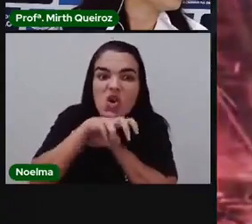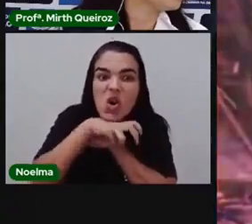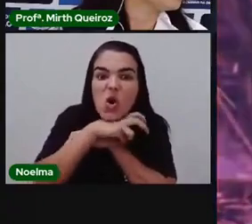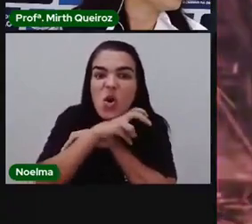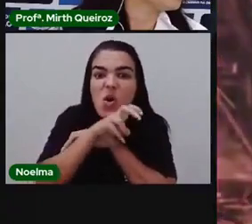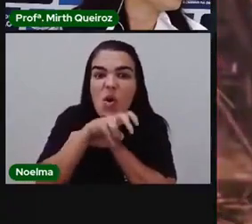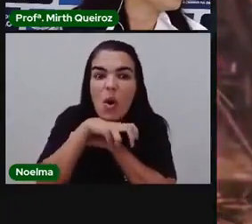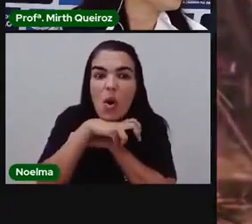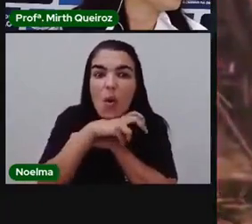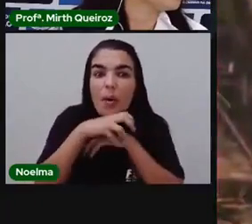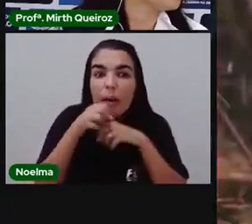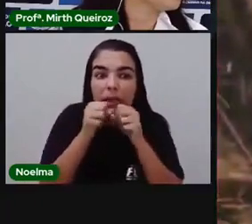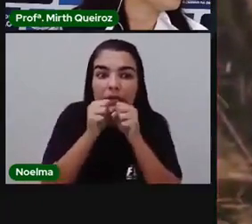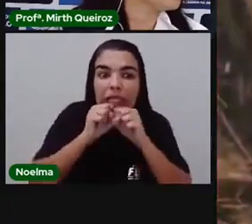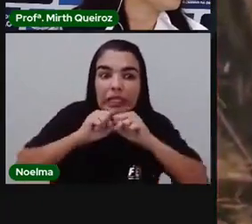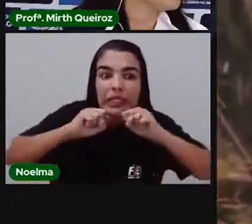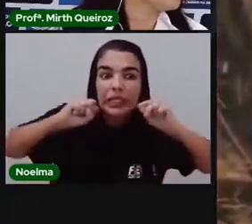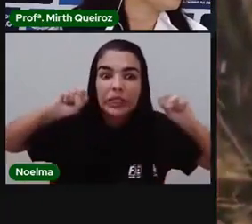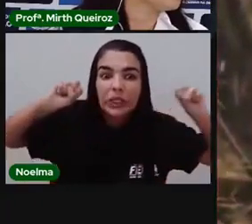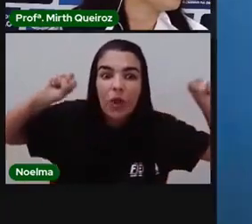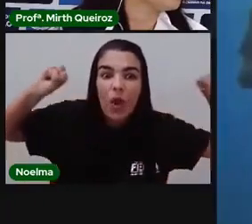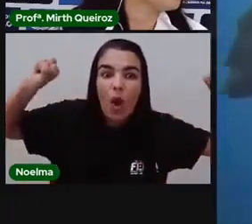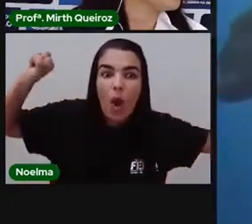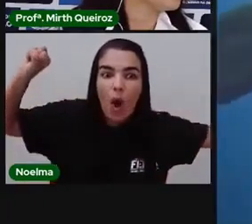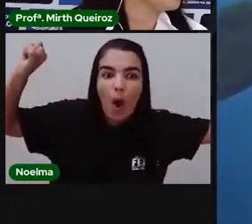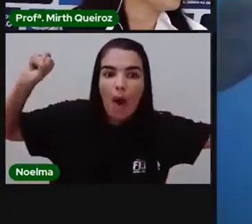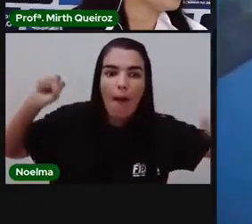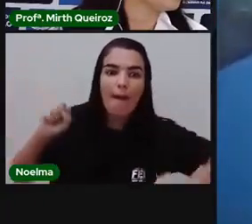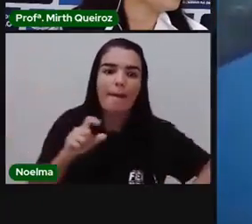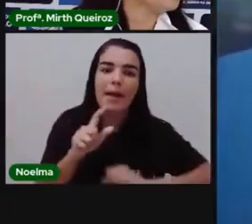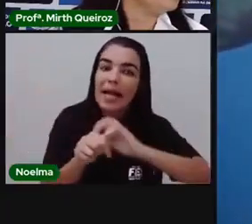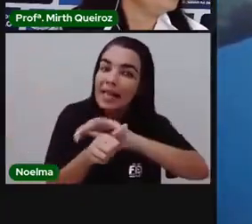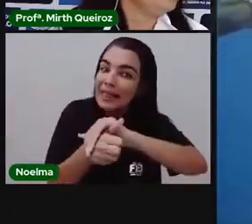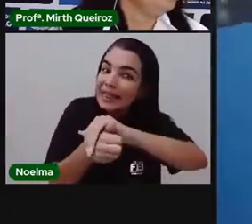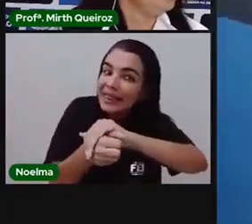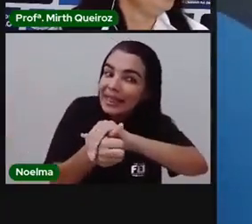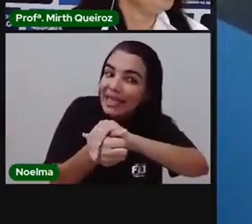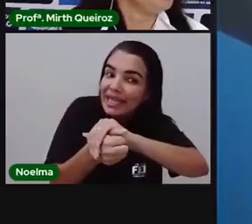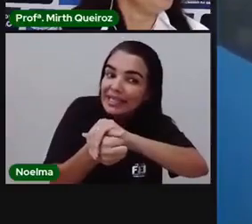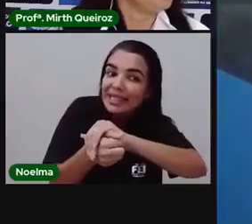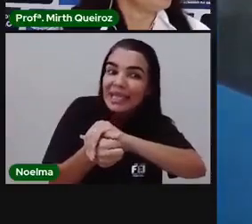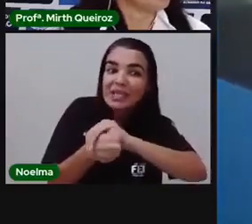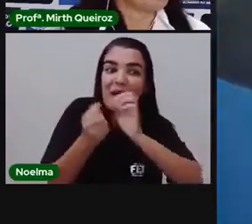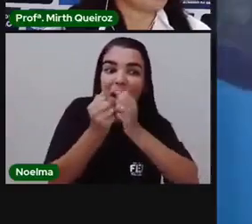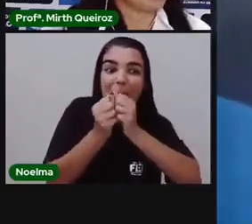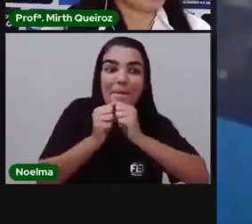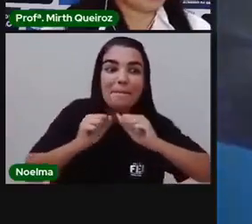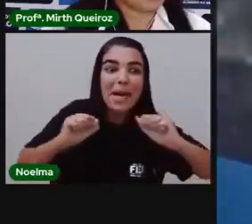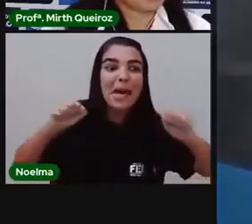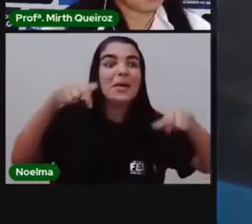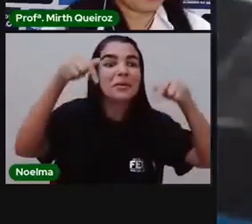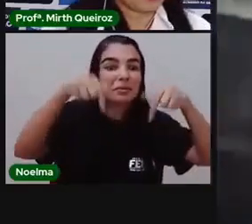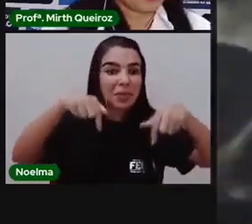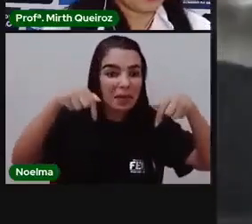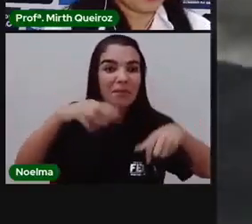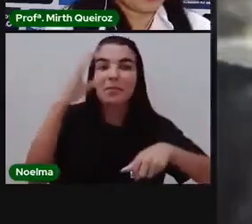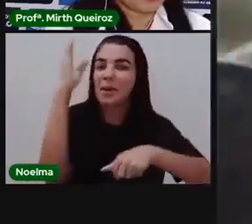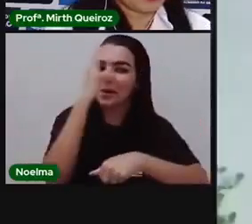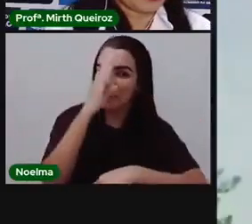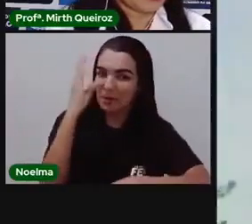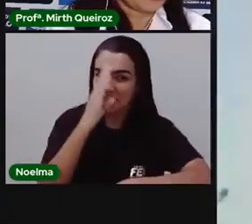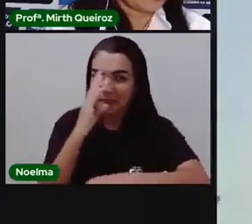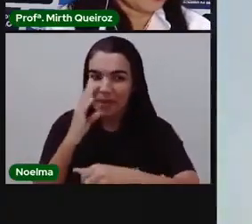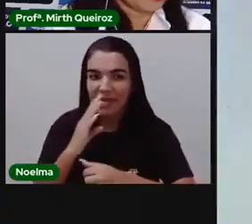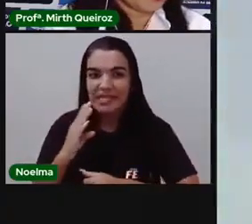reticulada o título de maior serpente do mundo. E a tartaruga de couro é a maior de todas as espécies de tartarugas. Além